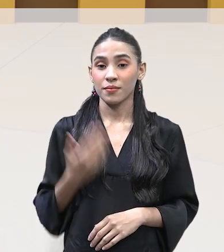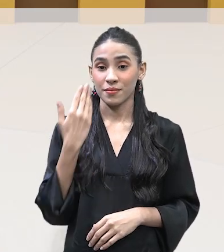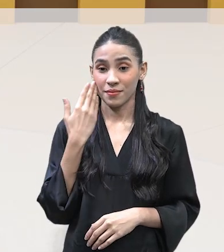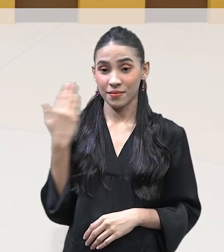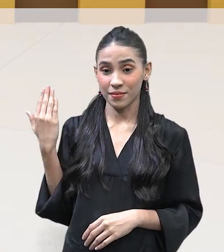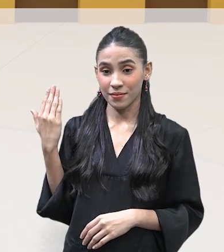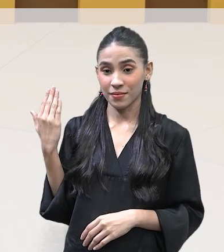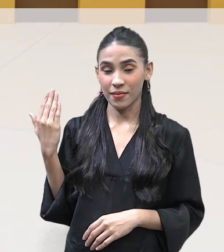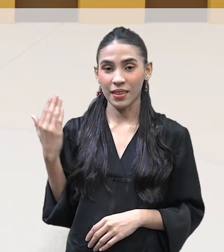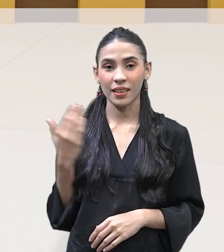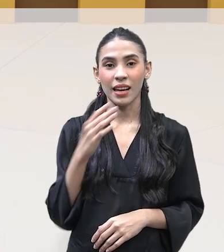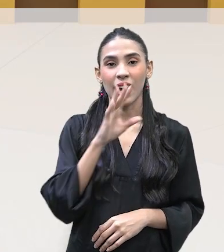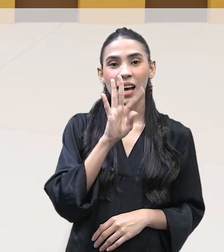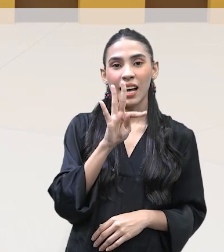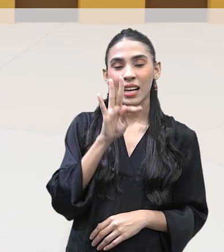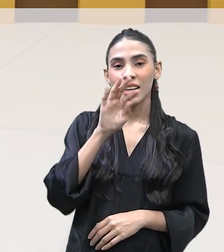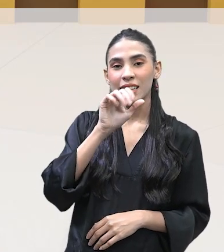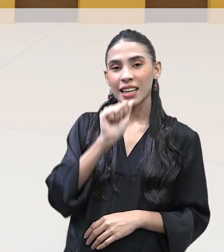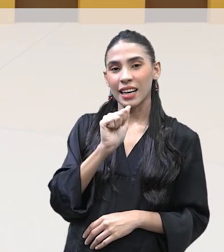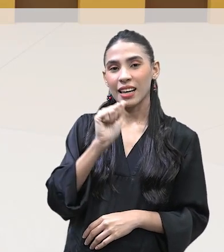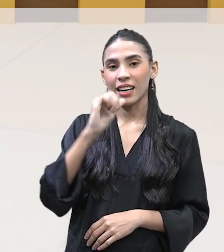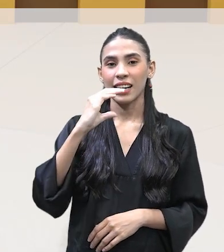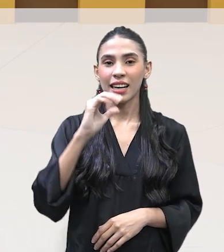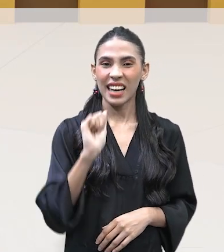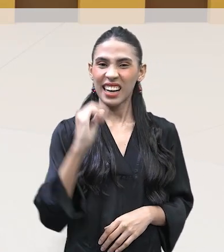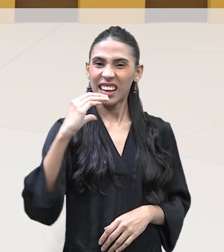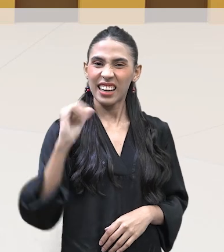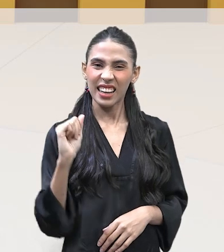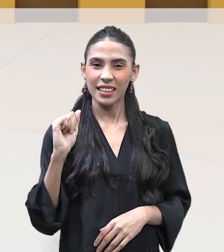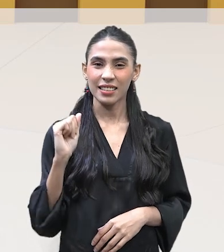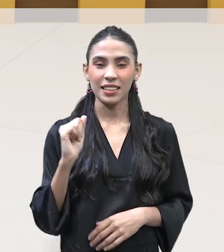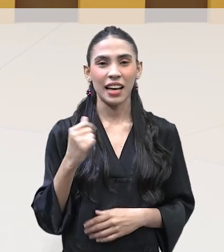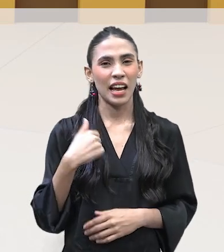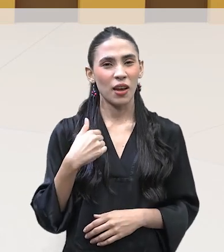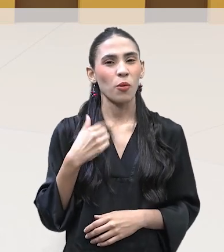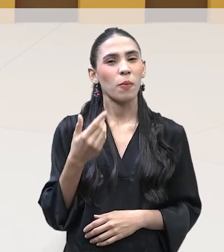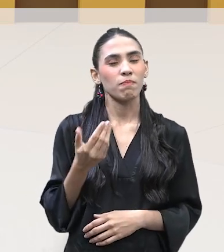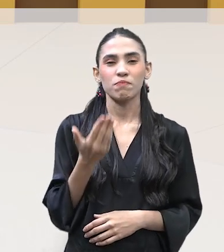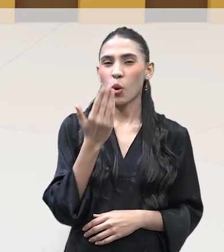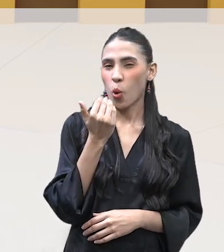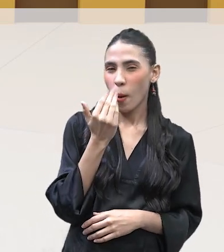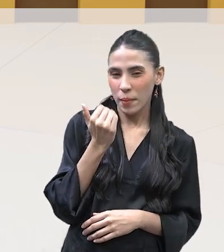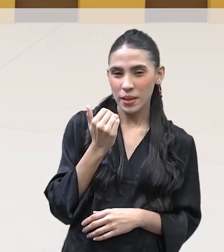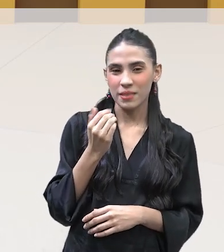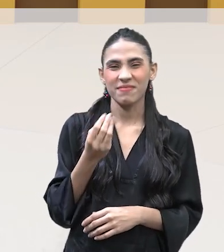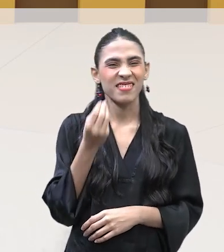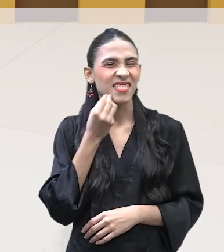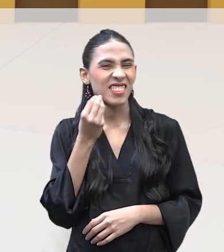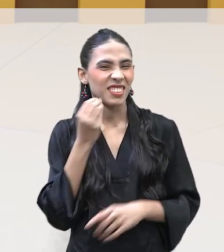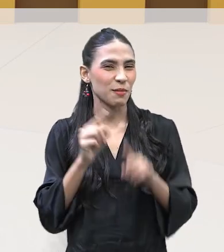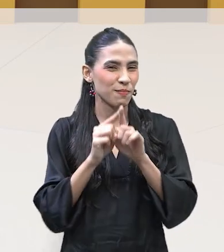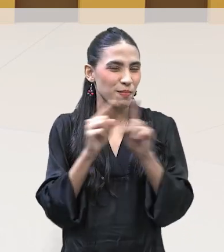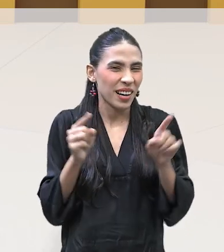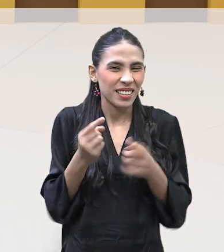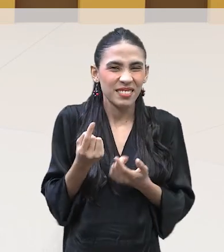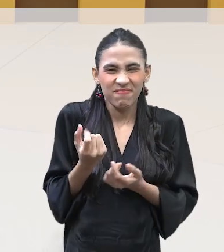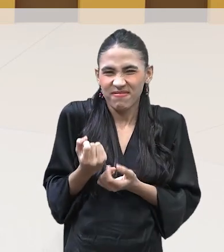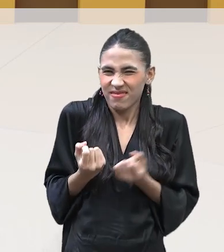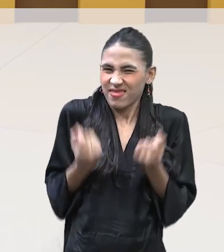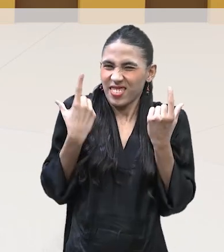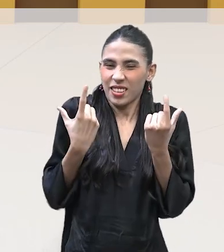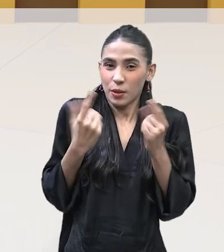só. Takaká. Não sei se... Gosta do Takaká? Provei várias vezes, realmente tentei, mas tem alguma coisinha nele que